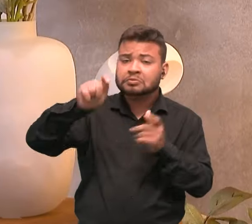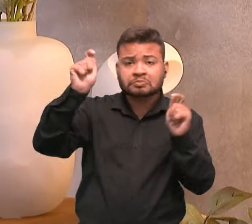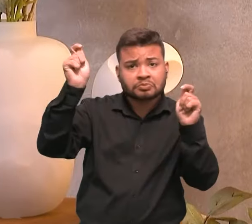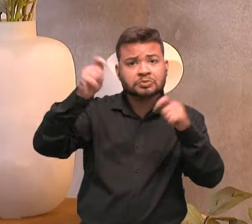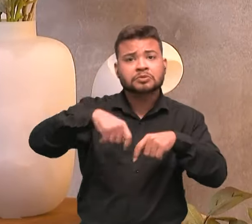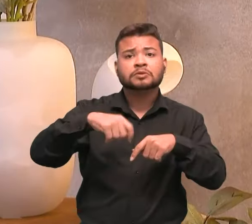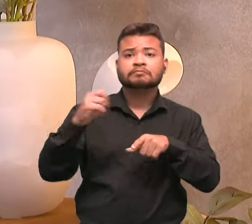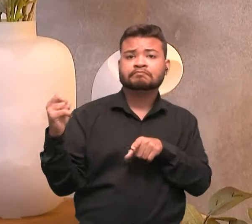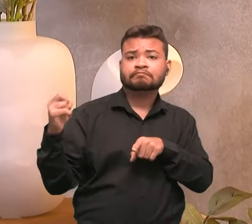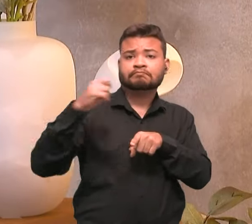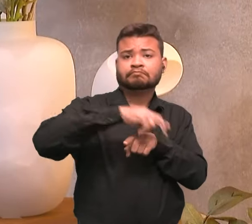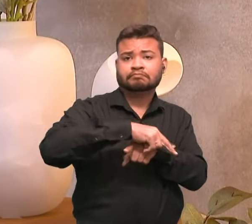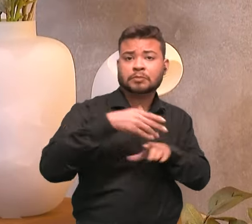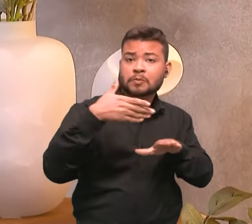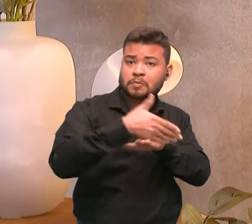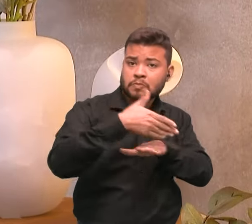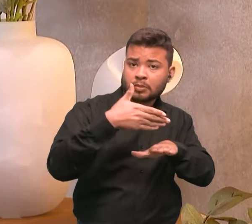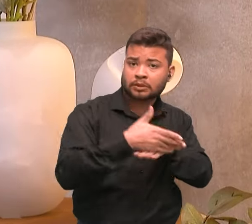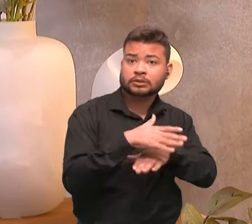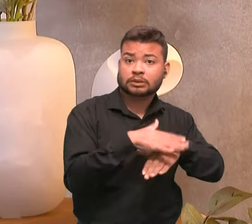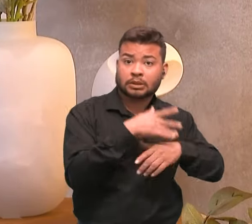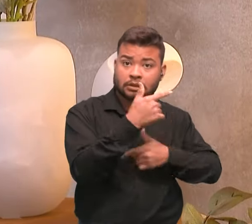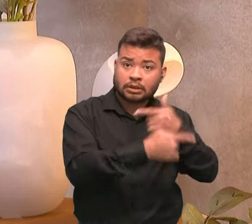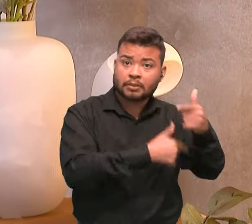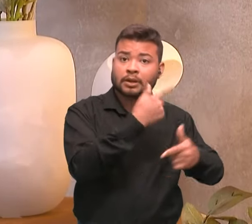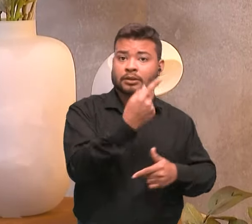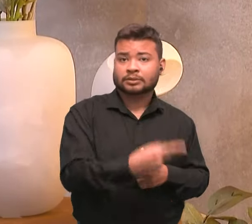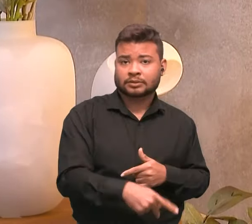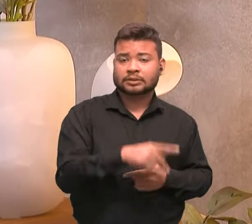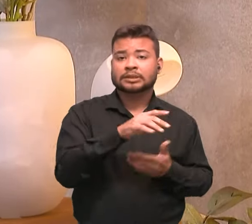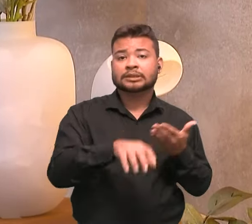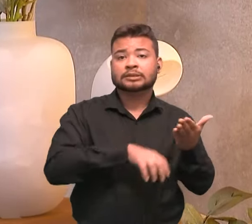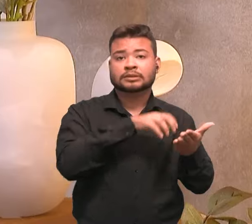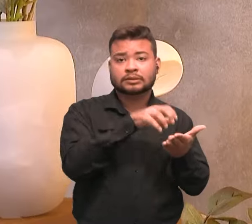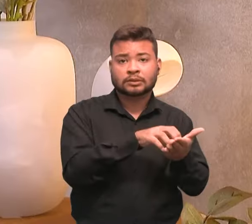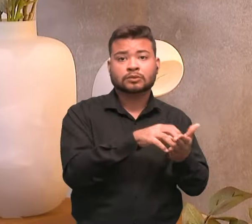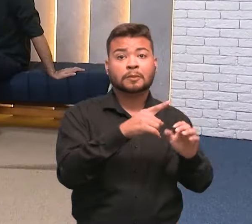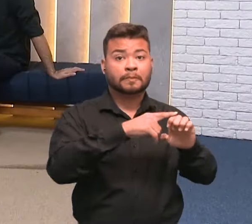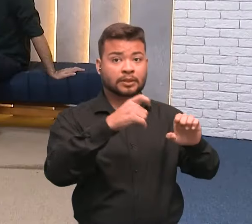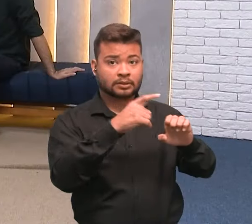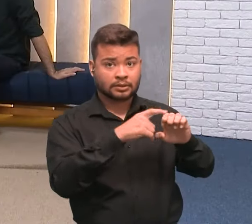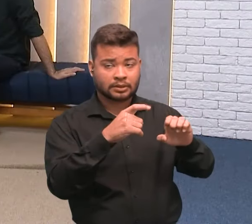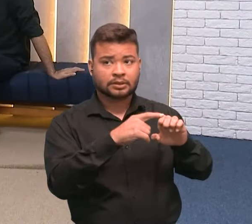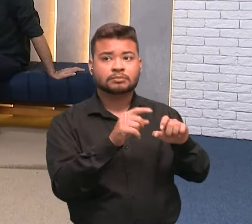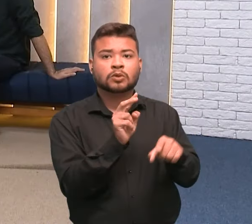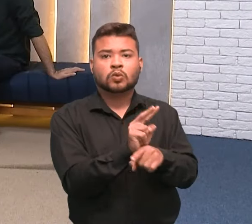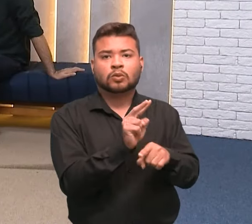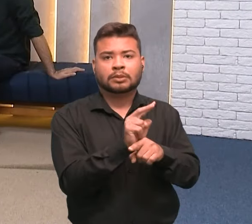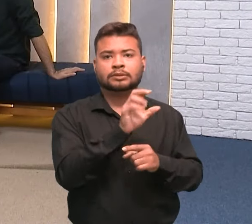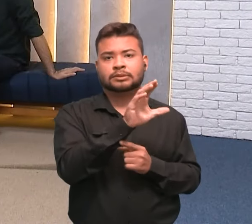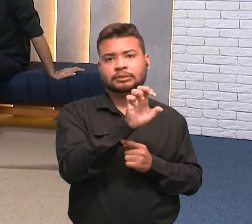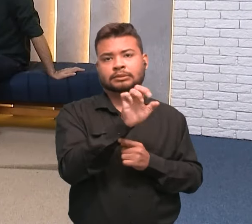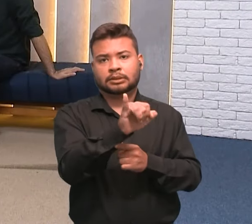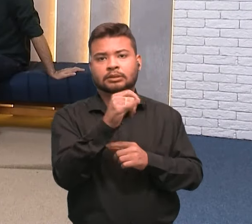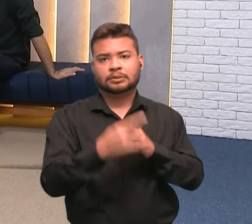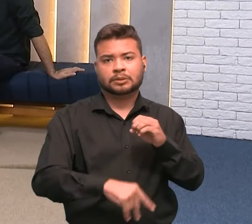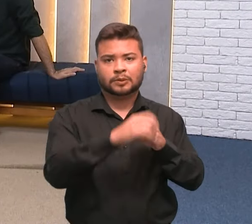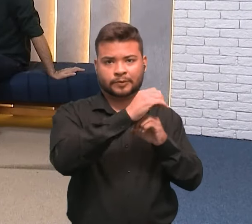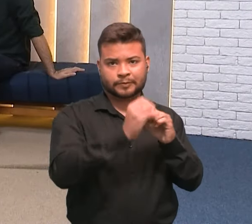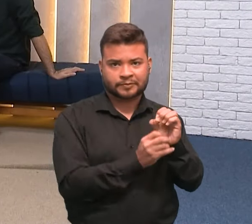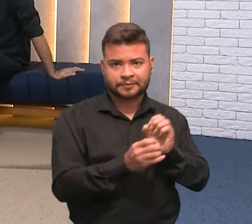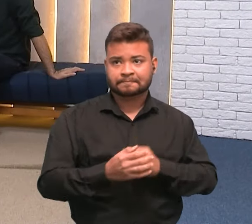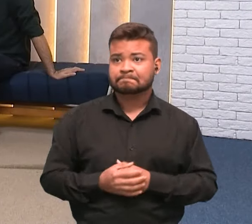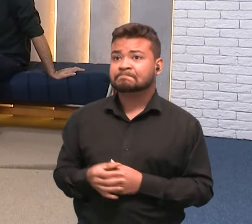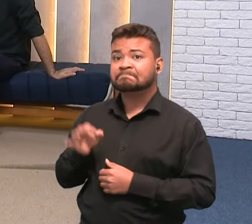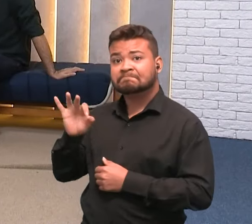a conhecerem as atividades do Centro de Empreendedorismo e Incubação. Olha só que oportunidade, né? Ter realmente alguém que